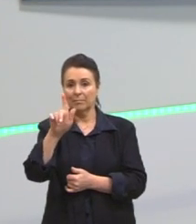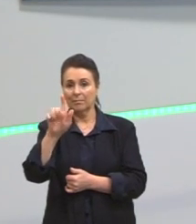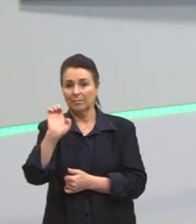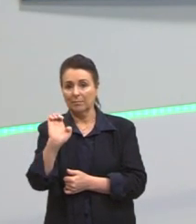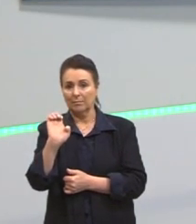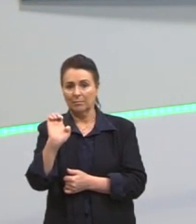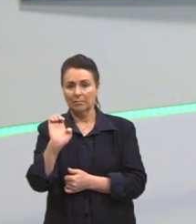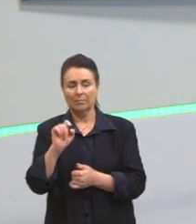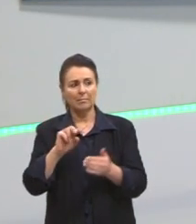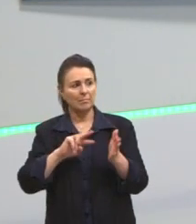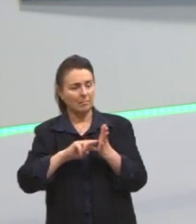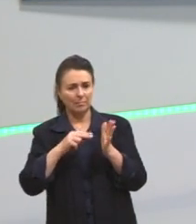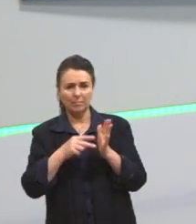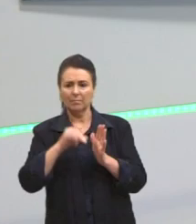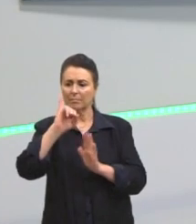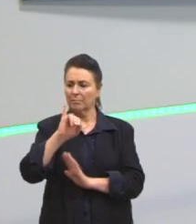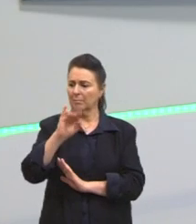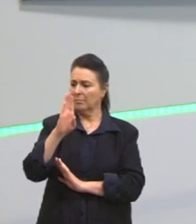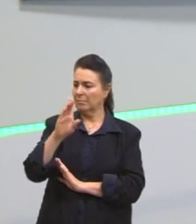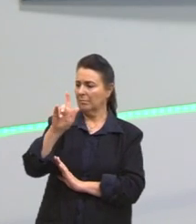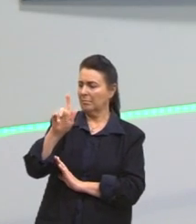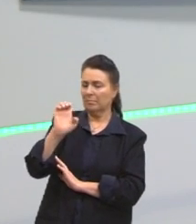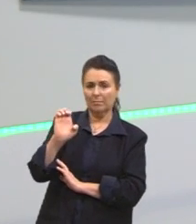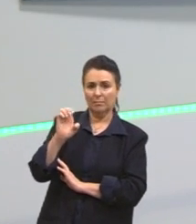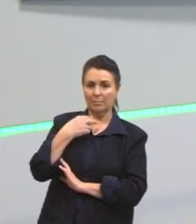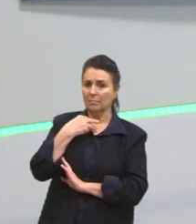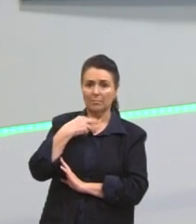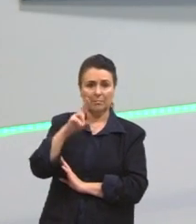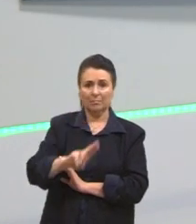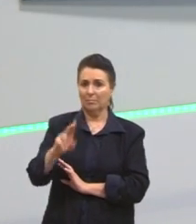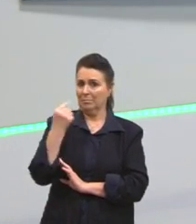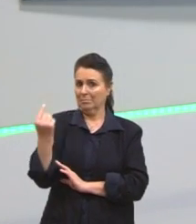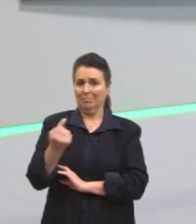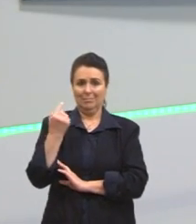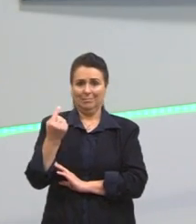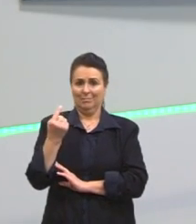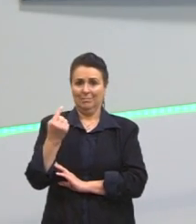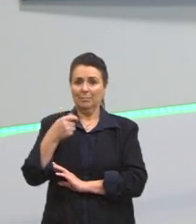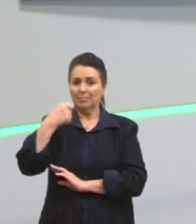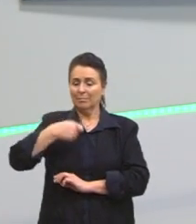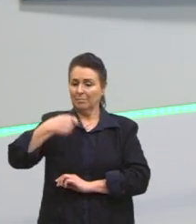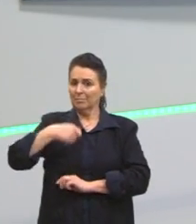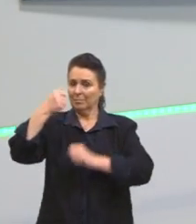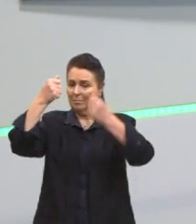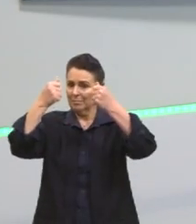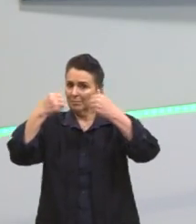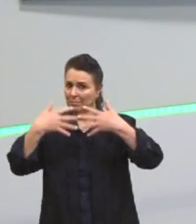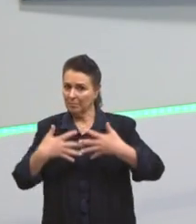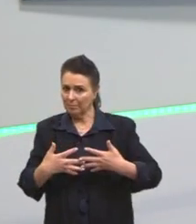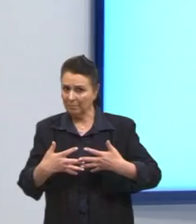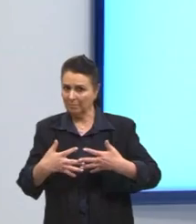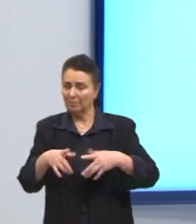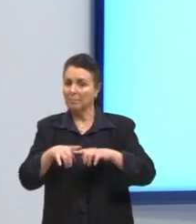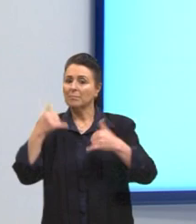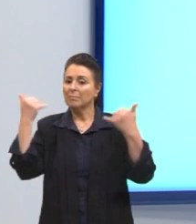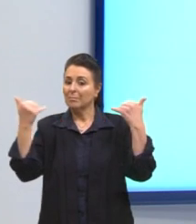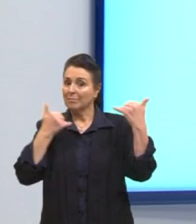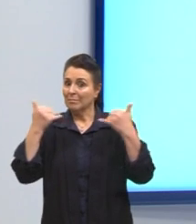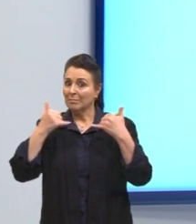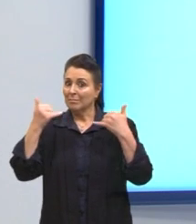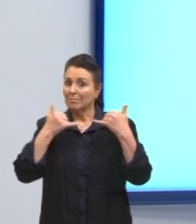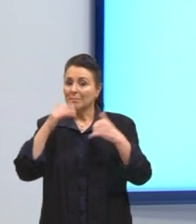Então, eu não posso colocar só a sigla. Mas, além disso, aqui na nossa definição está dizendo que é uma informação extra